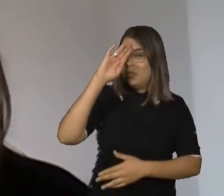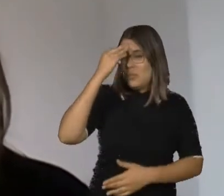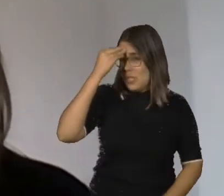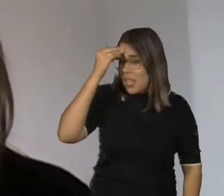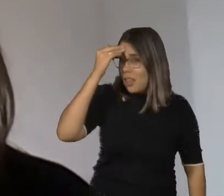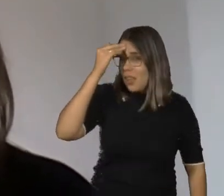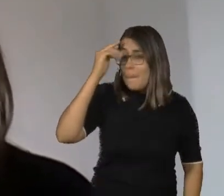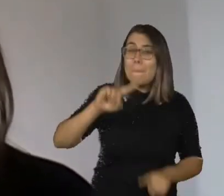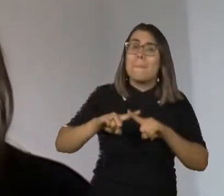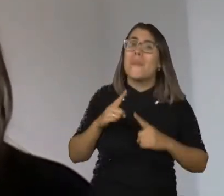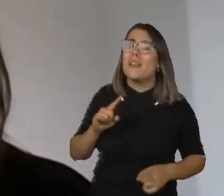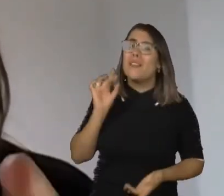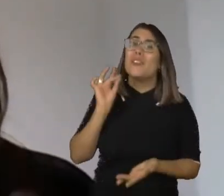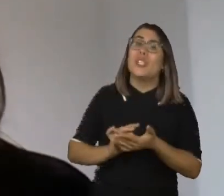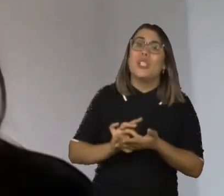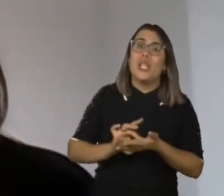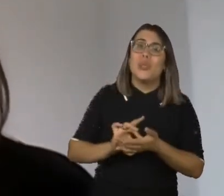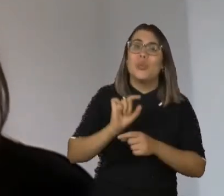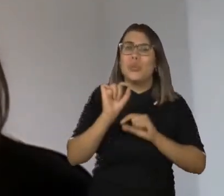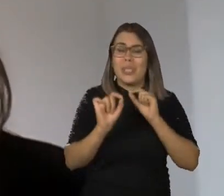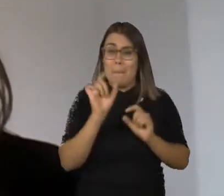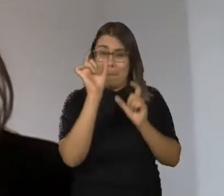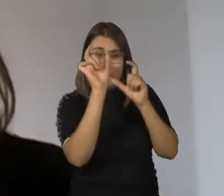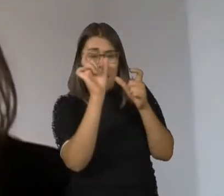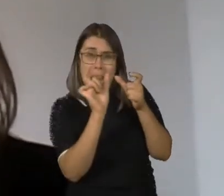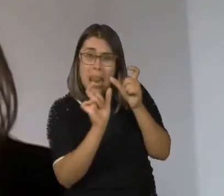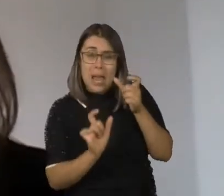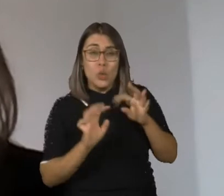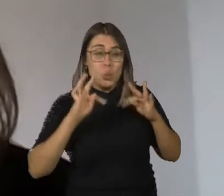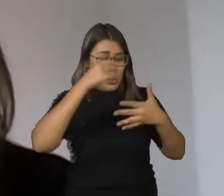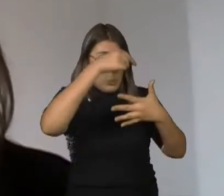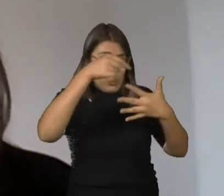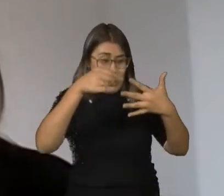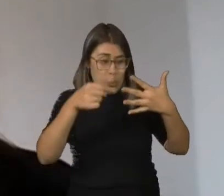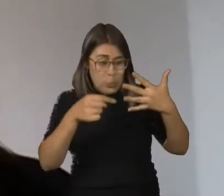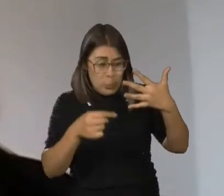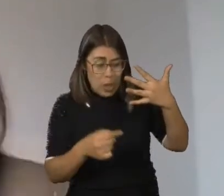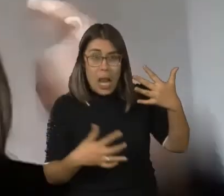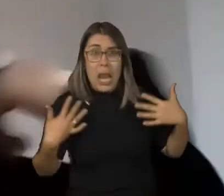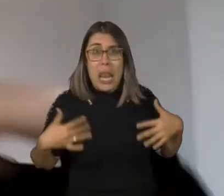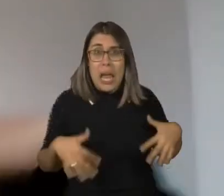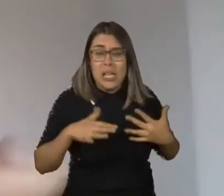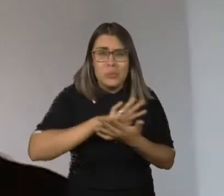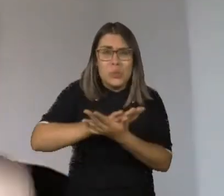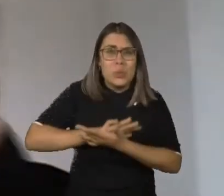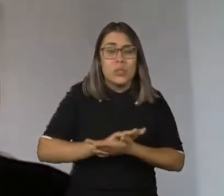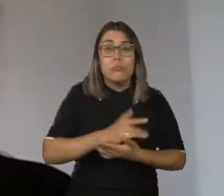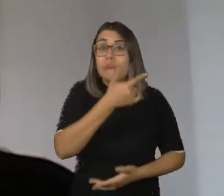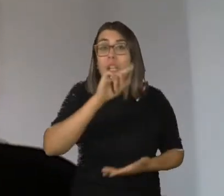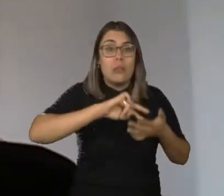intelectual, mas só esses termos já nos apontam o quanto é difícil ter uma precisão.